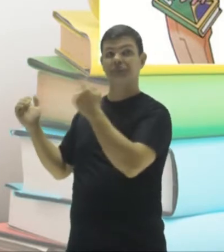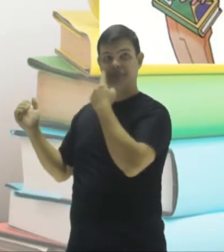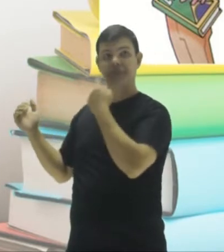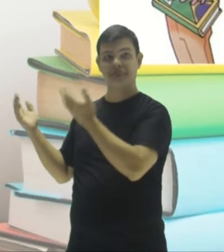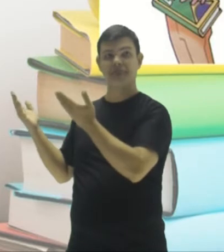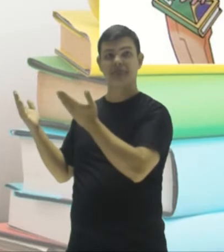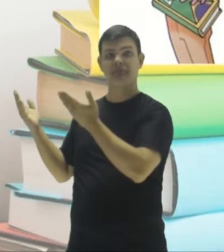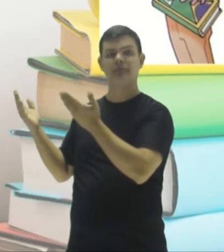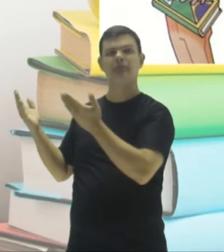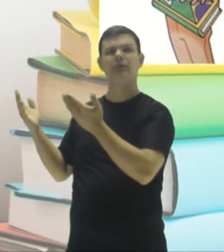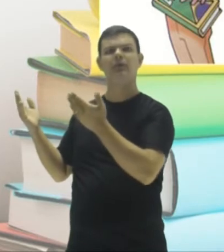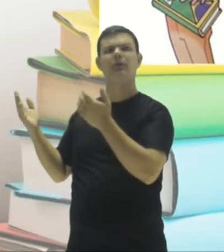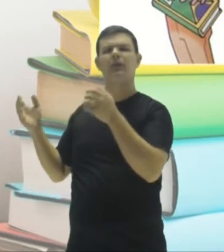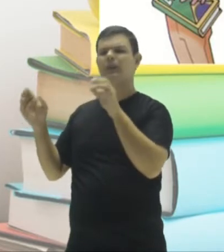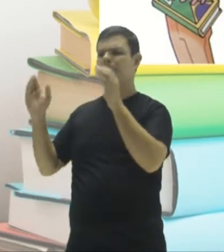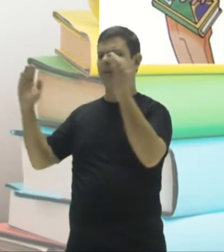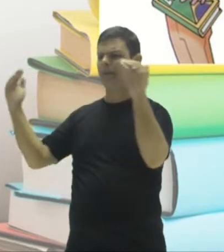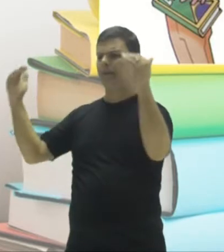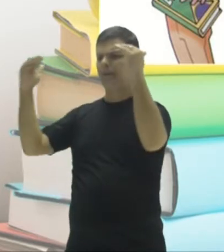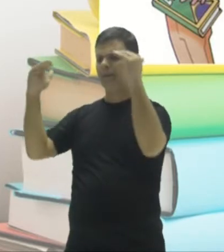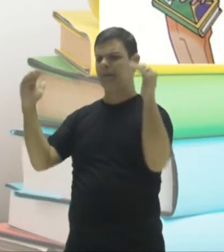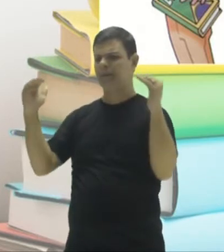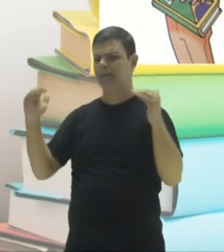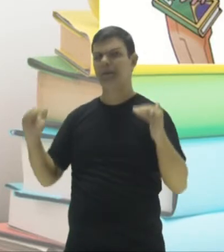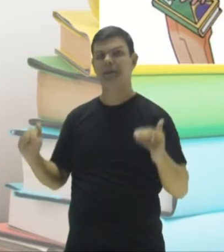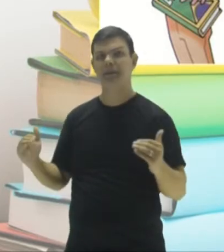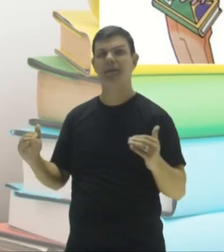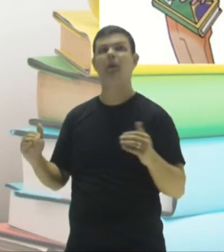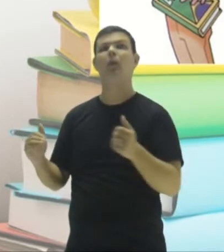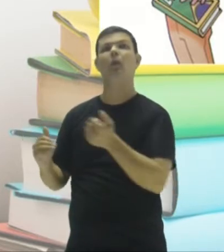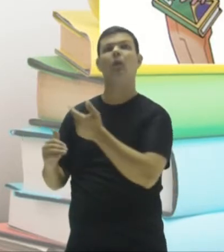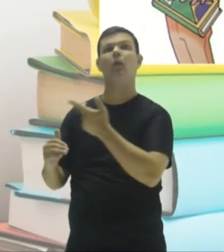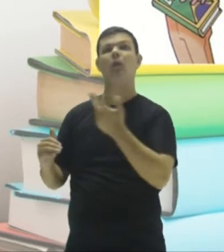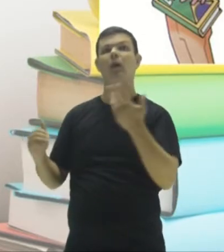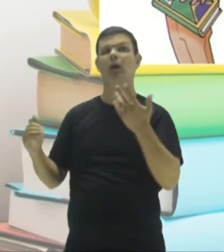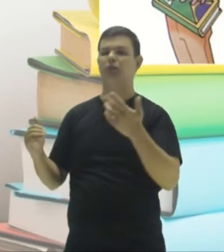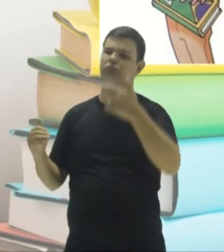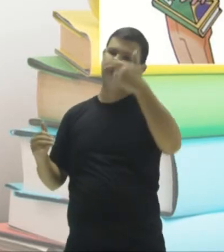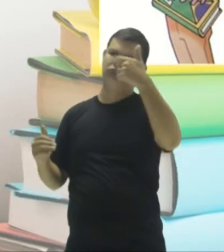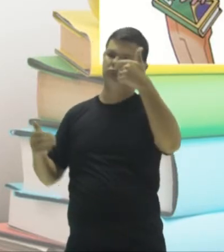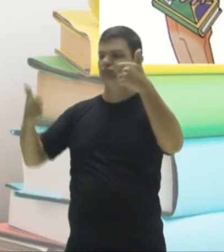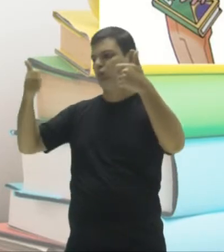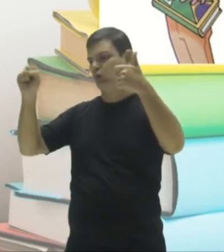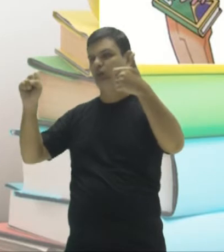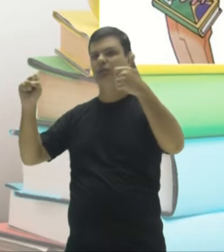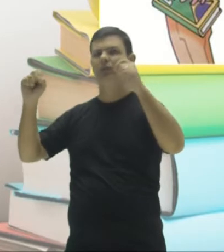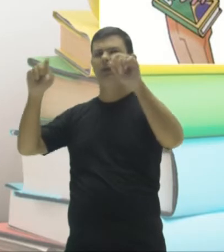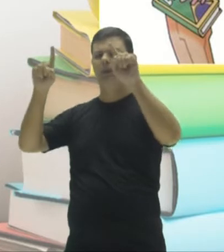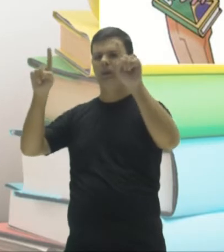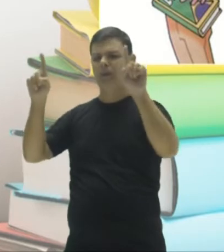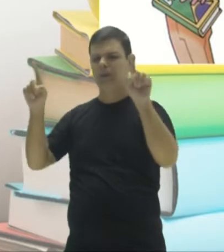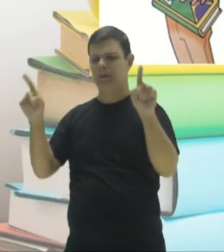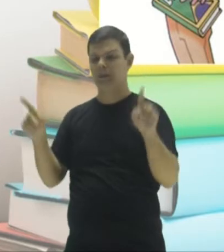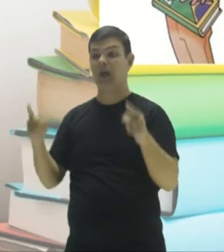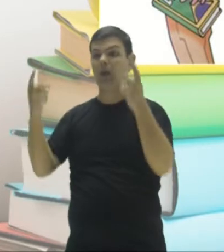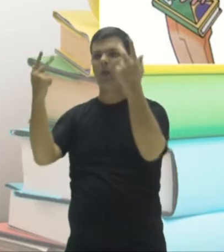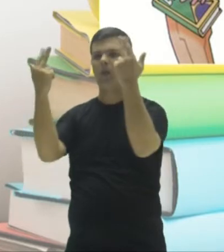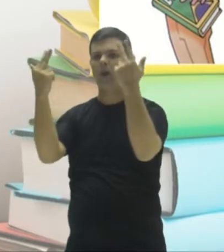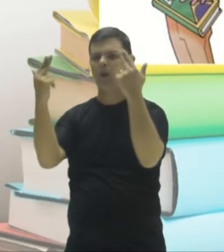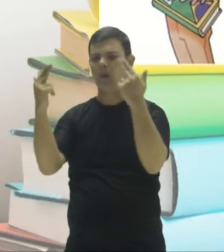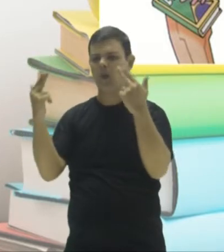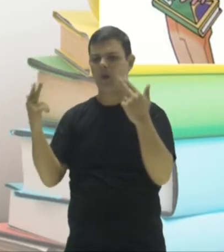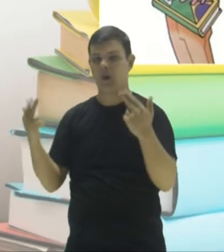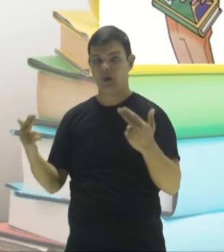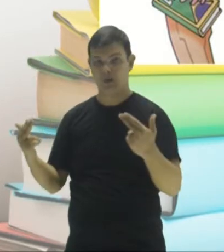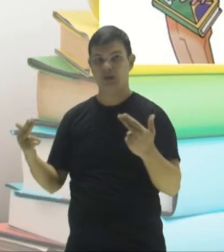A interseção dos divisores doze com os divisores dezoito, ou seja, o conjunto dos divisores comum. Vamos ver